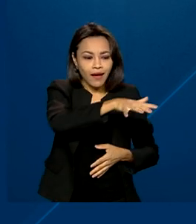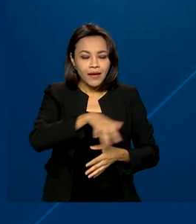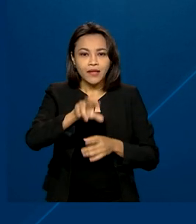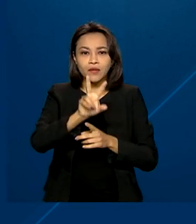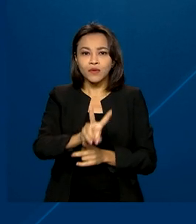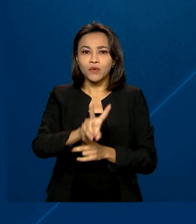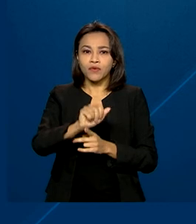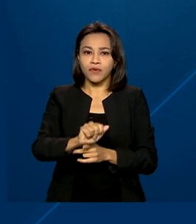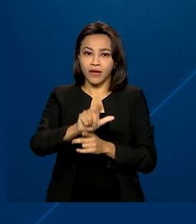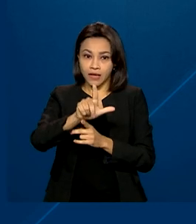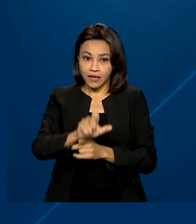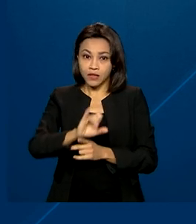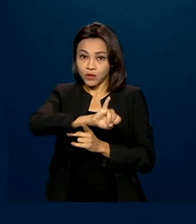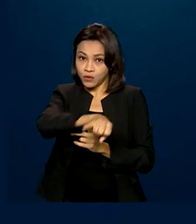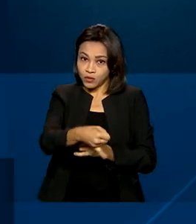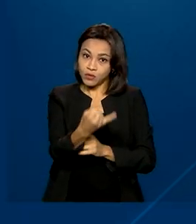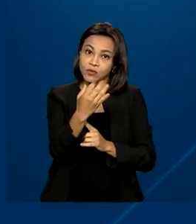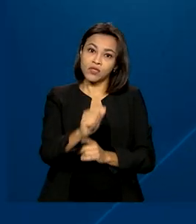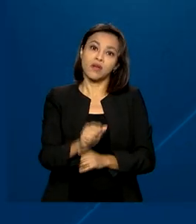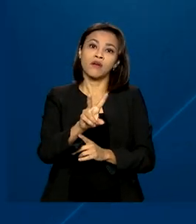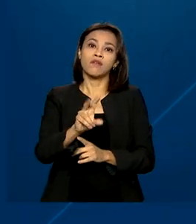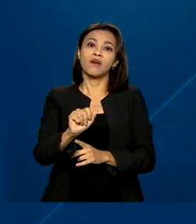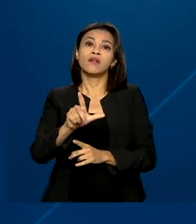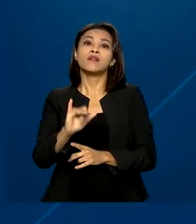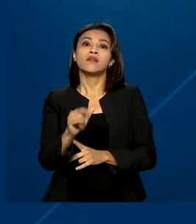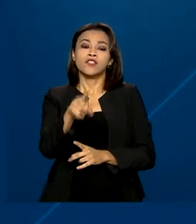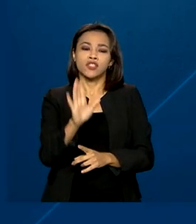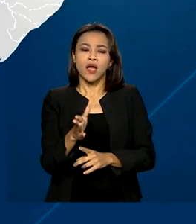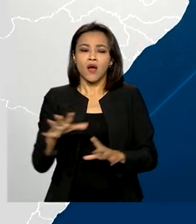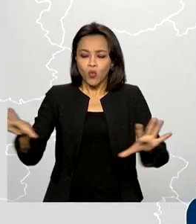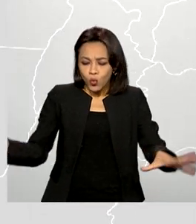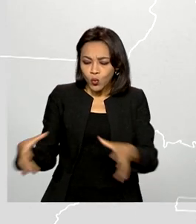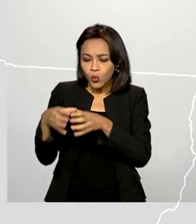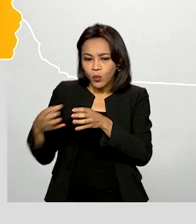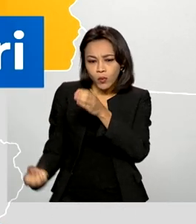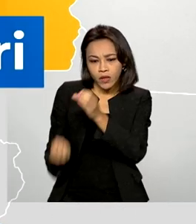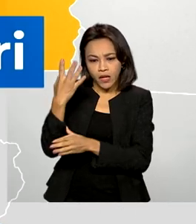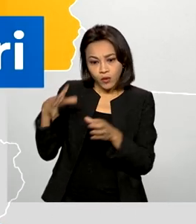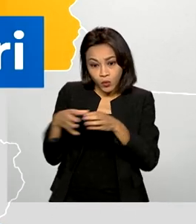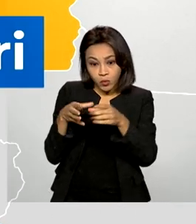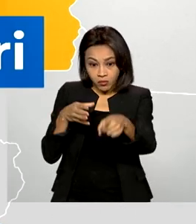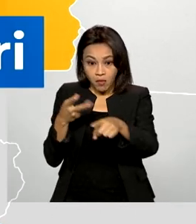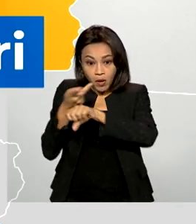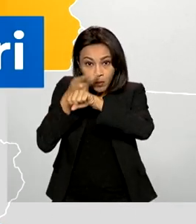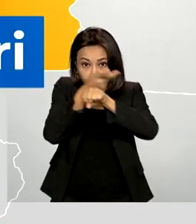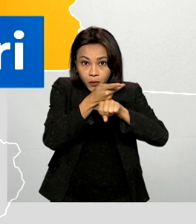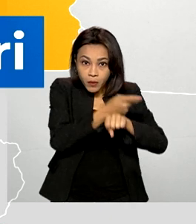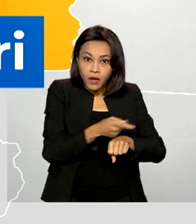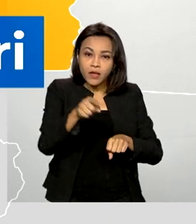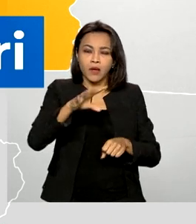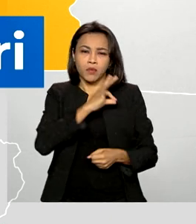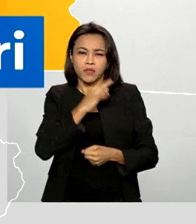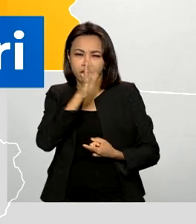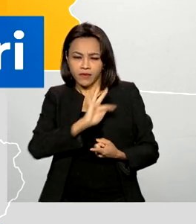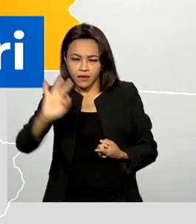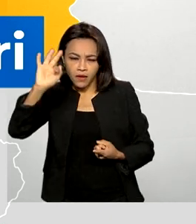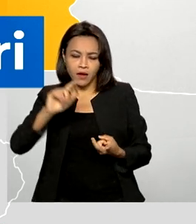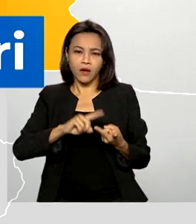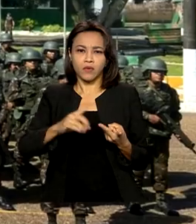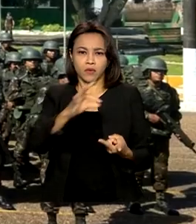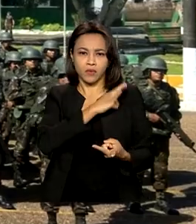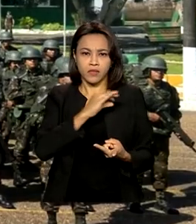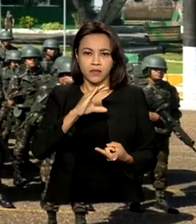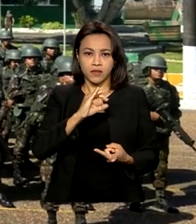Vale do Javarino, Amazonas, desde domingo. E foi formado um comitê de gerenciamento de crise com integrantes da Polícia Federal, das Polícias